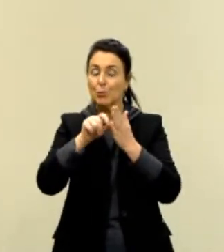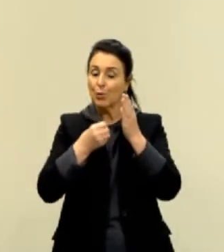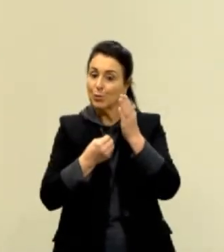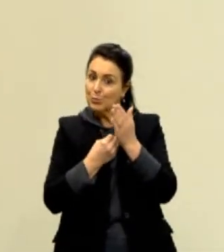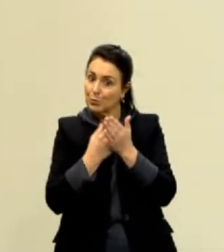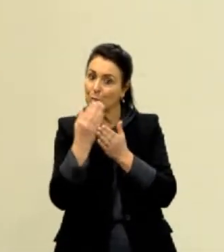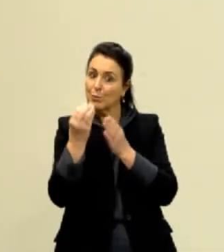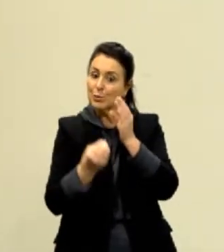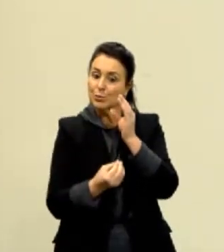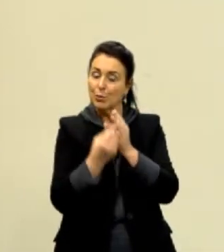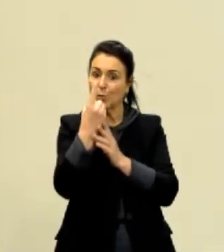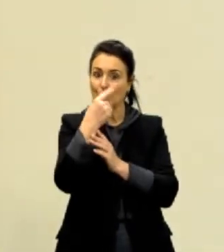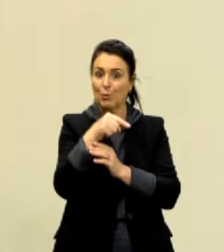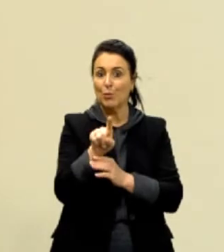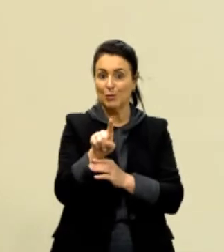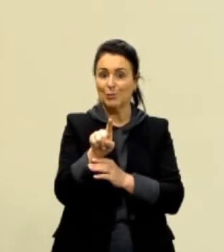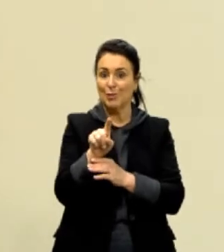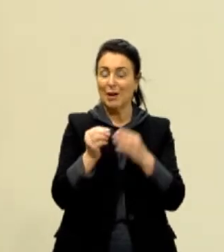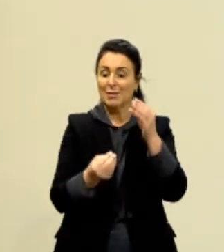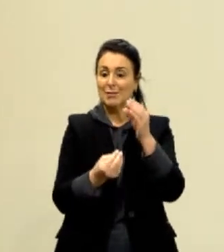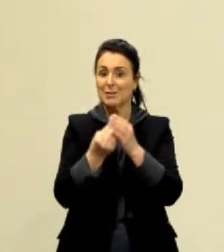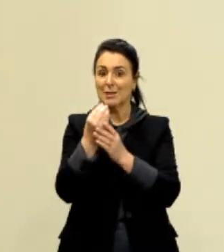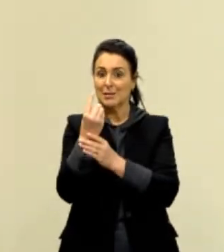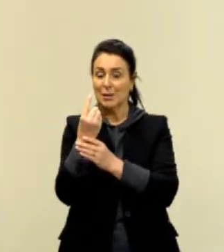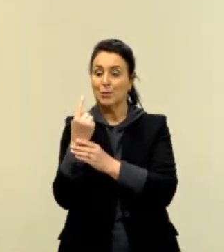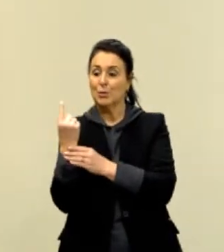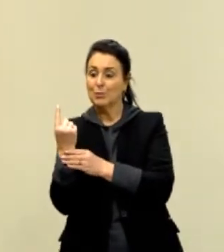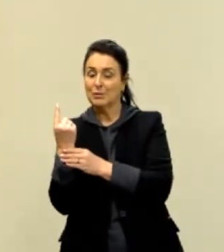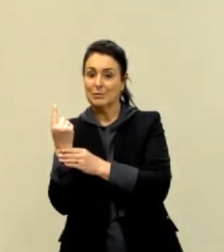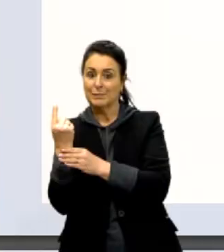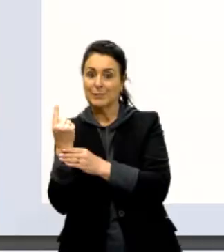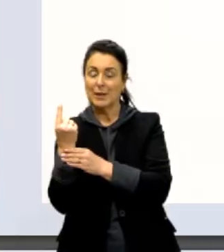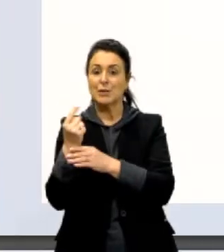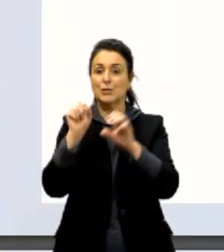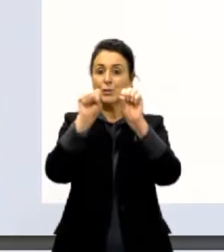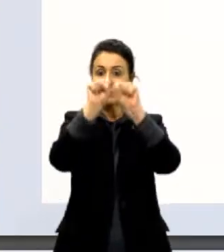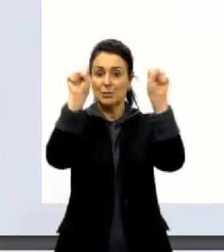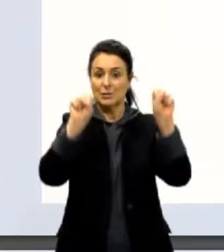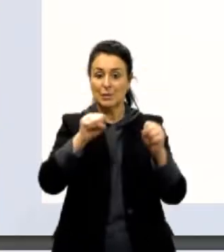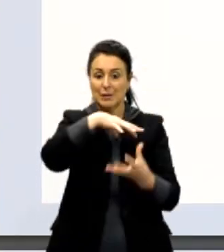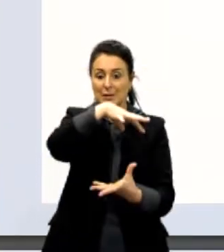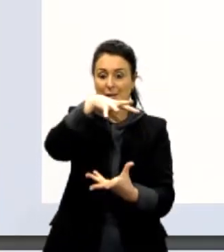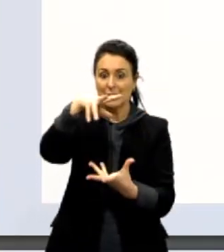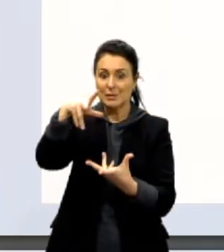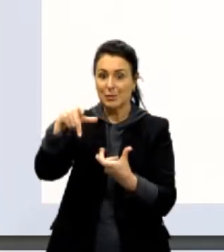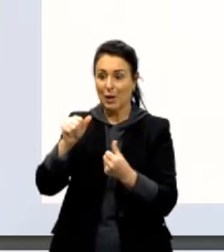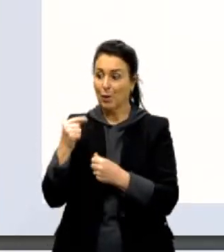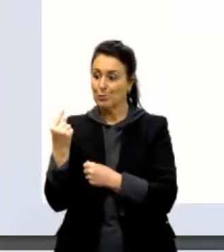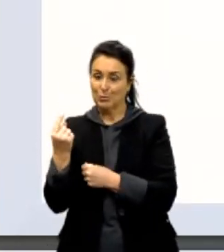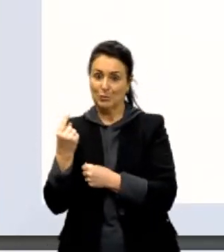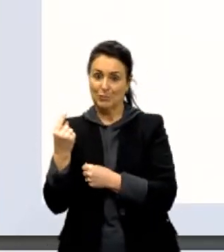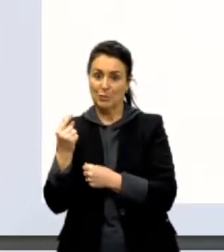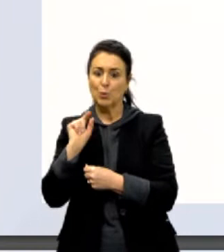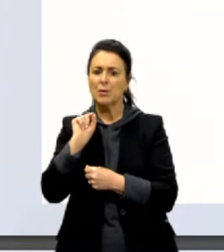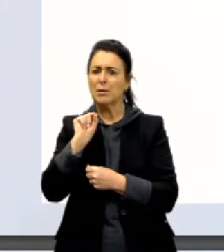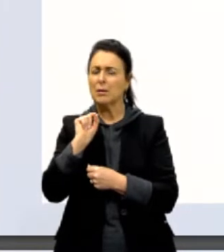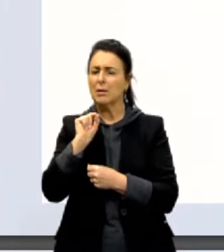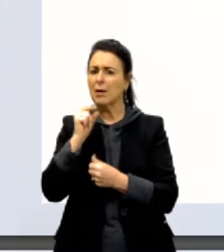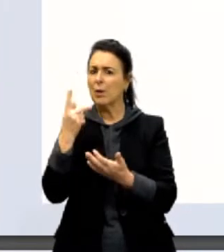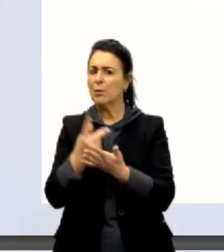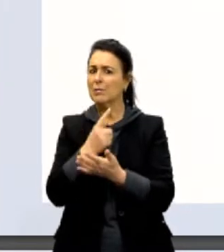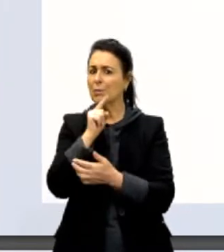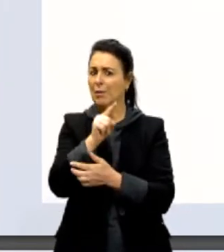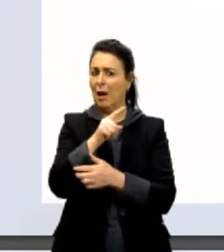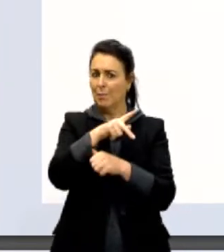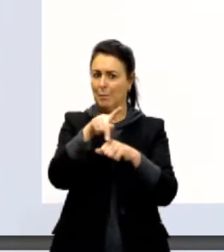a gente vai entender a utilização das unidades do sistema internacional de unidades. O que aconteceu na França em 1790? o